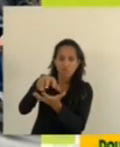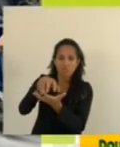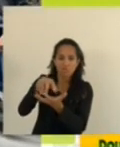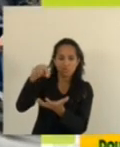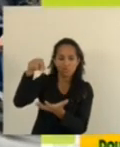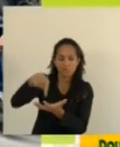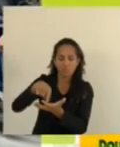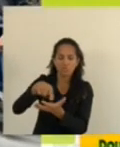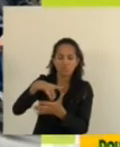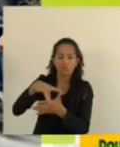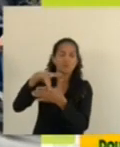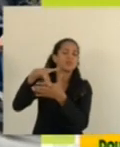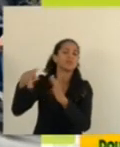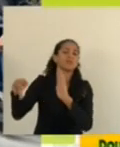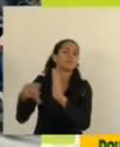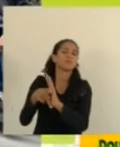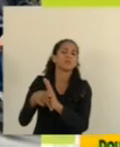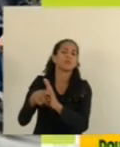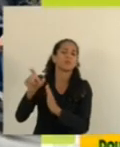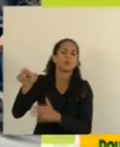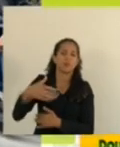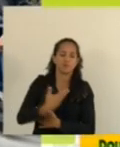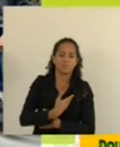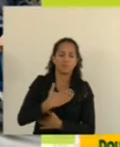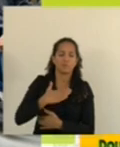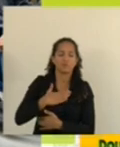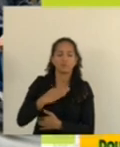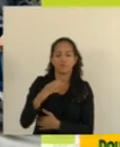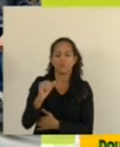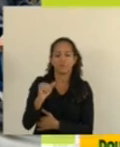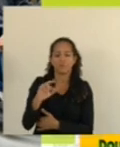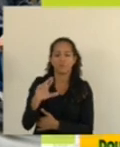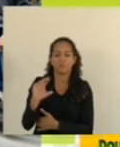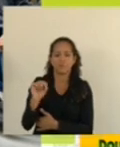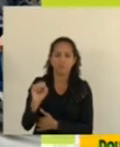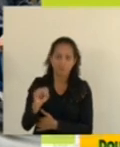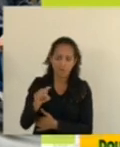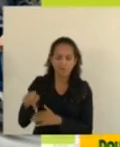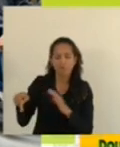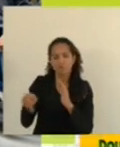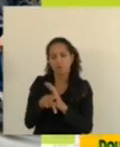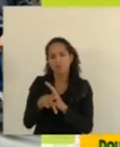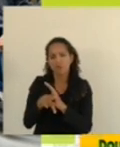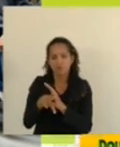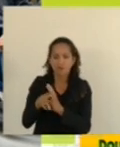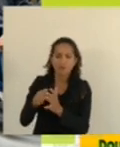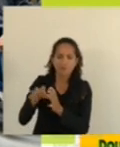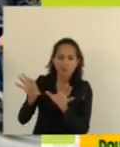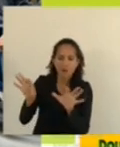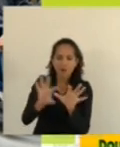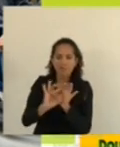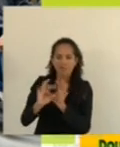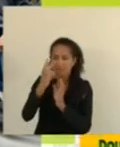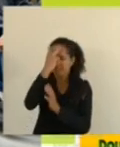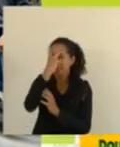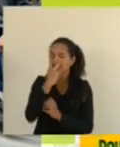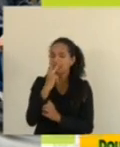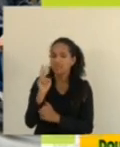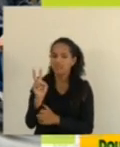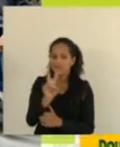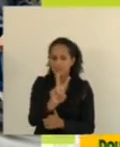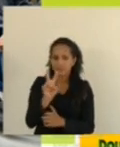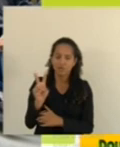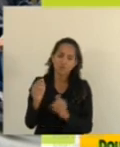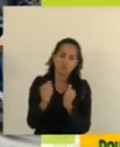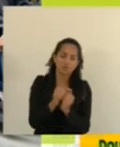dirigido pelo meu amigo Carlos Aju, da União dos Cegos, lá de Vila Velha. Junto com o